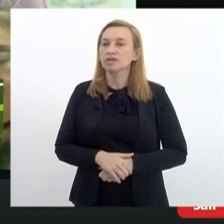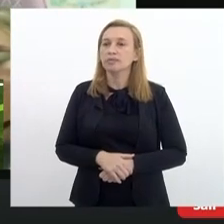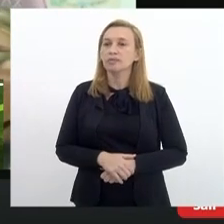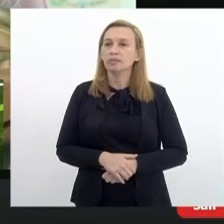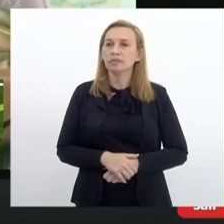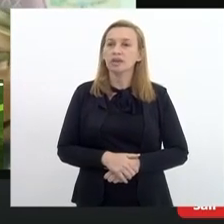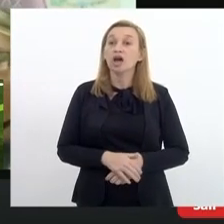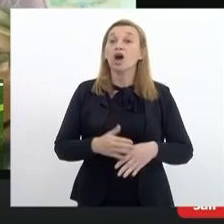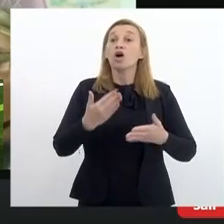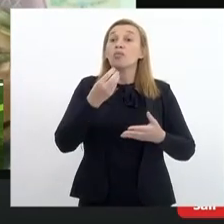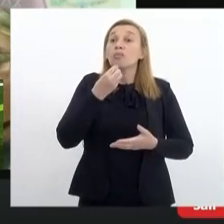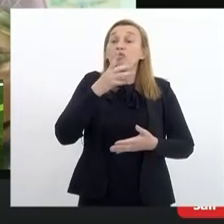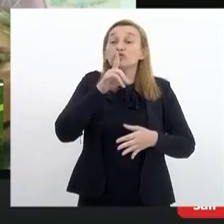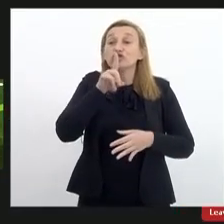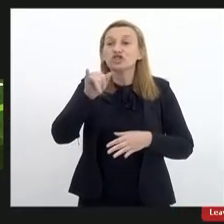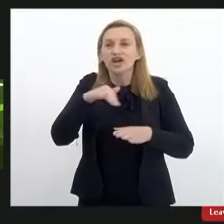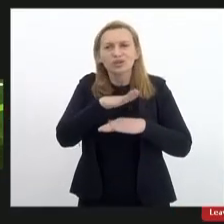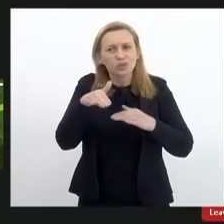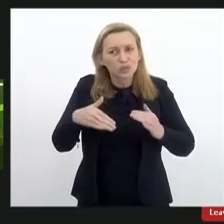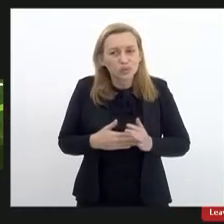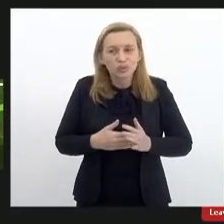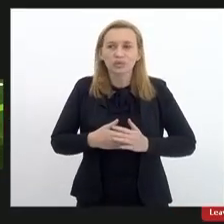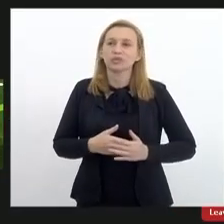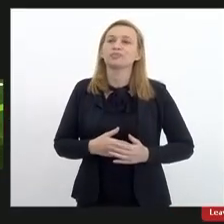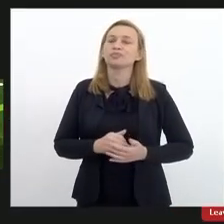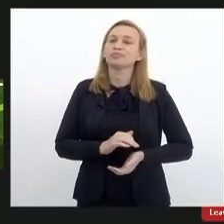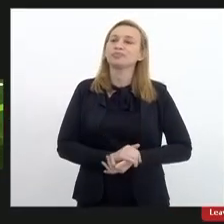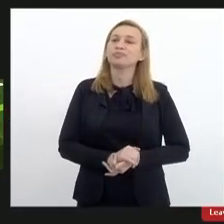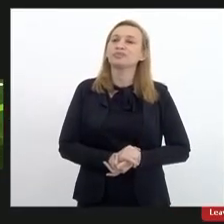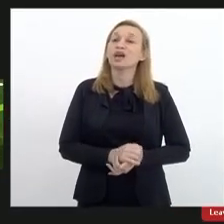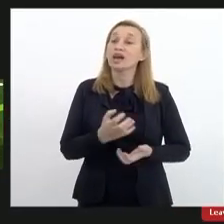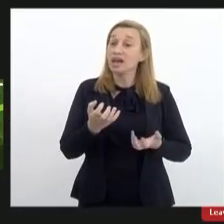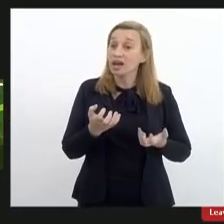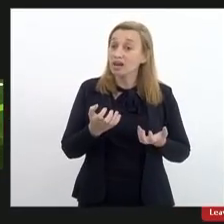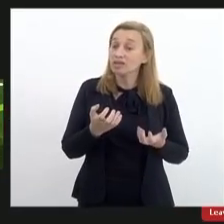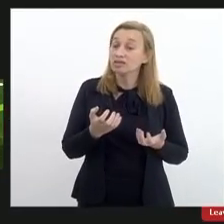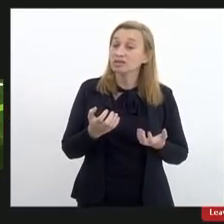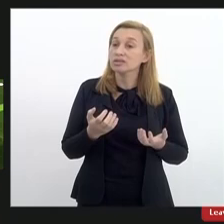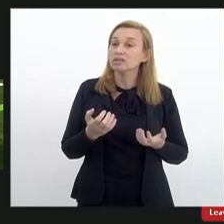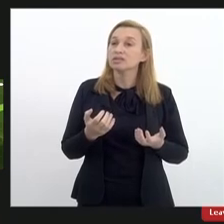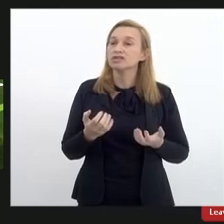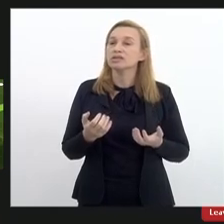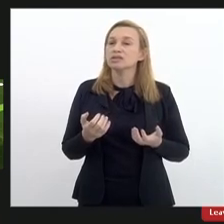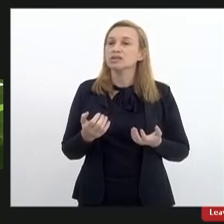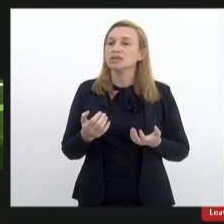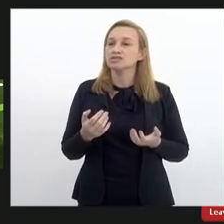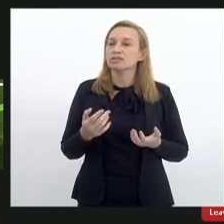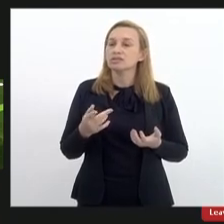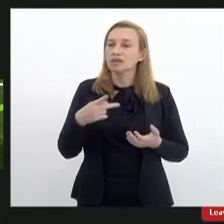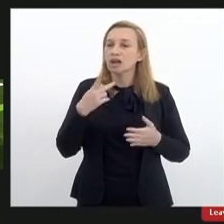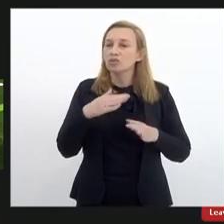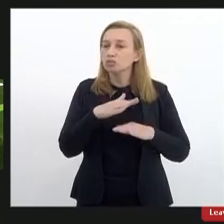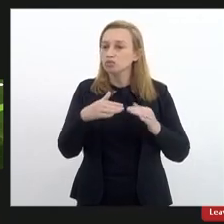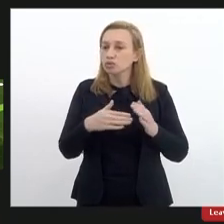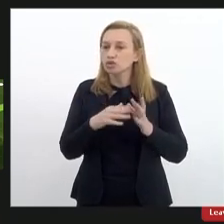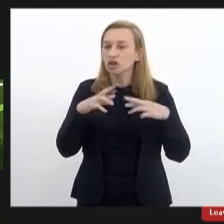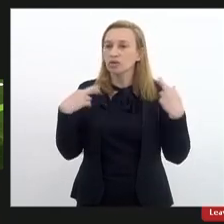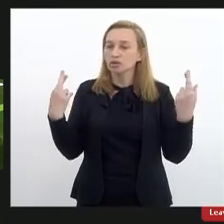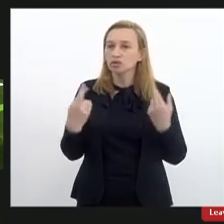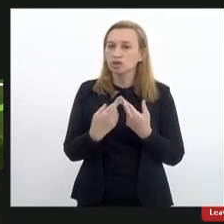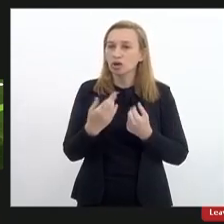bom dia a todos e todas quero saudar os participantes aqui da audiência pública